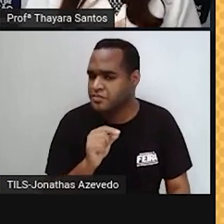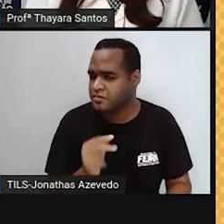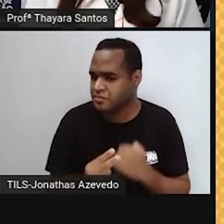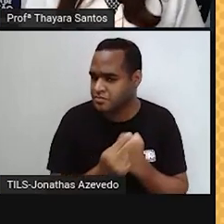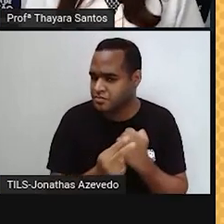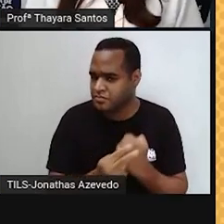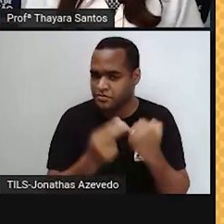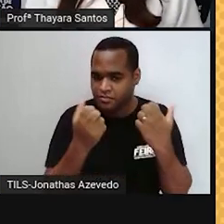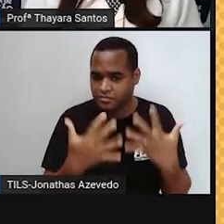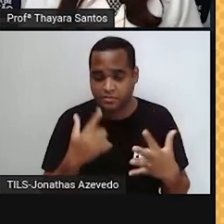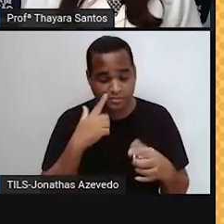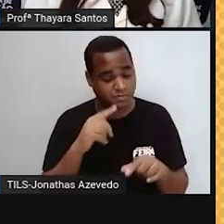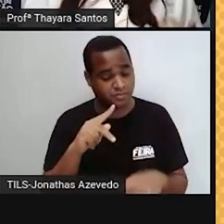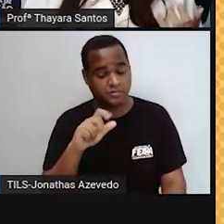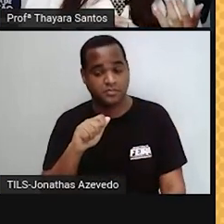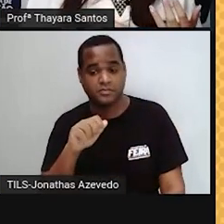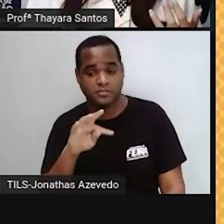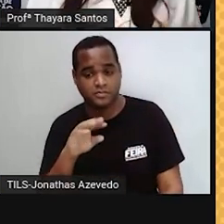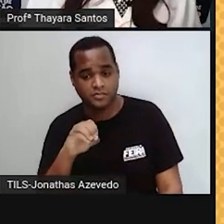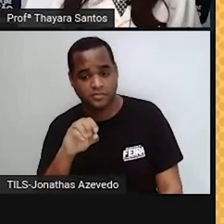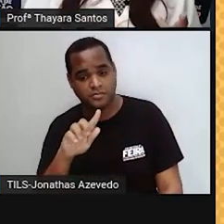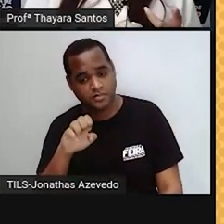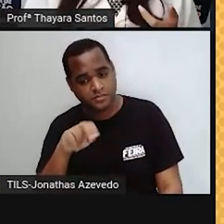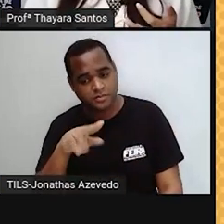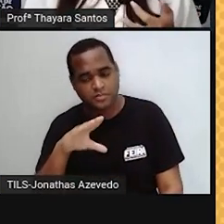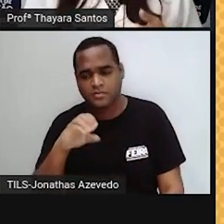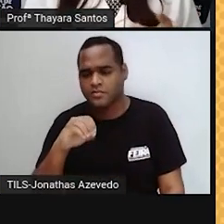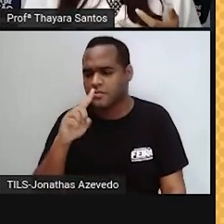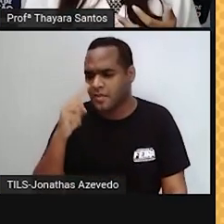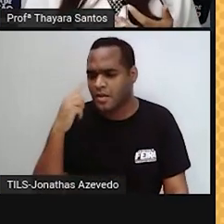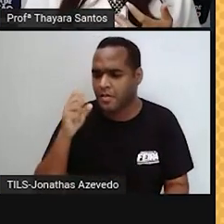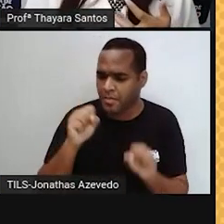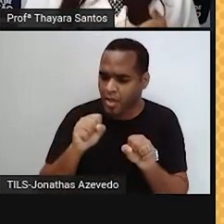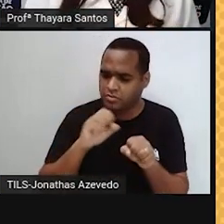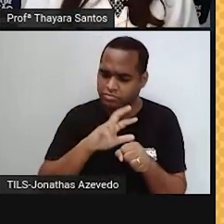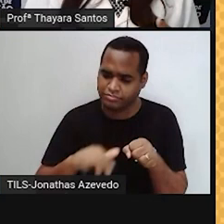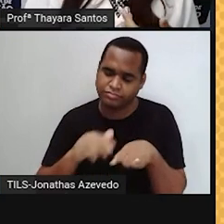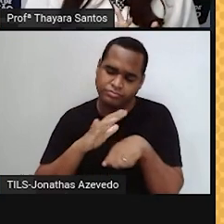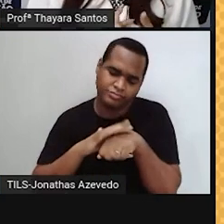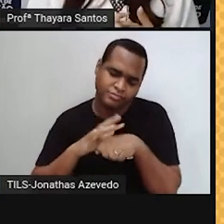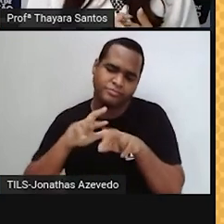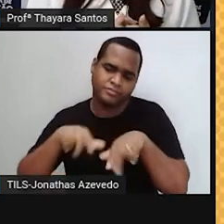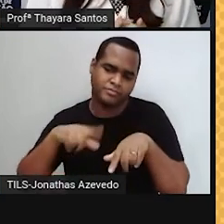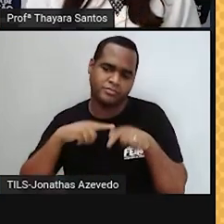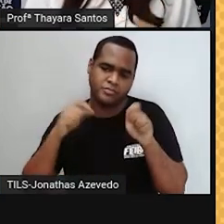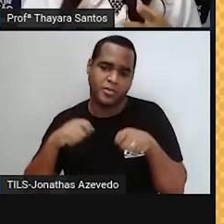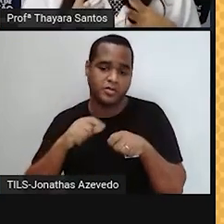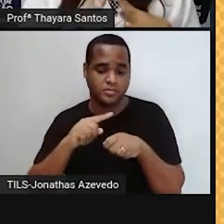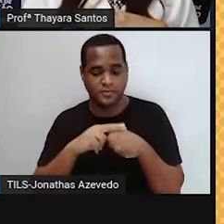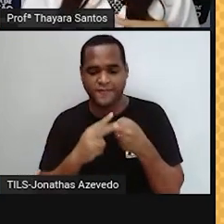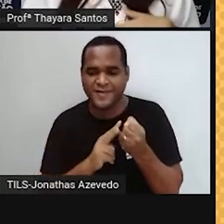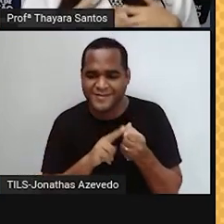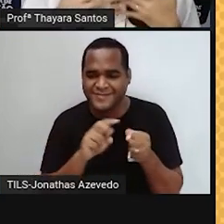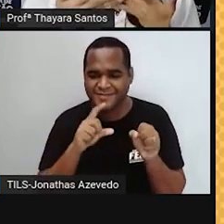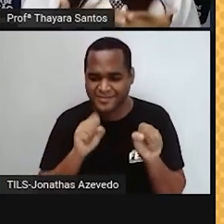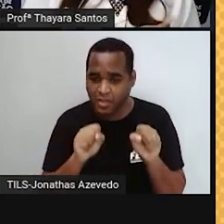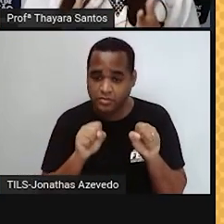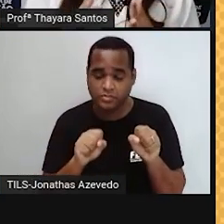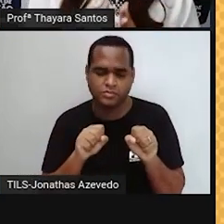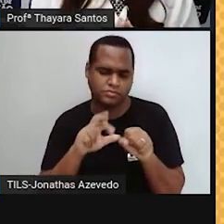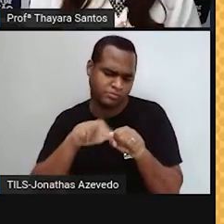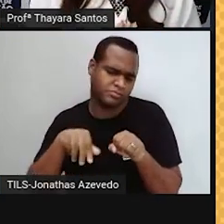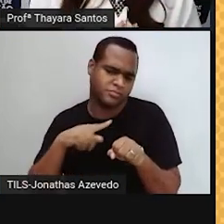agentes patogênicos, que podem ser protozoários, podem ser fungos, podem ser bactérias, podem ser vírus. Então, a forma de